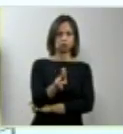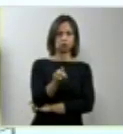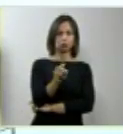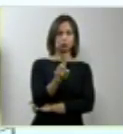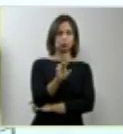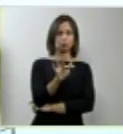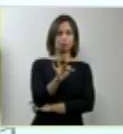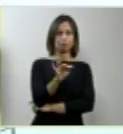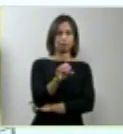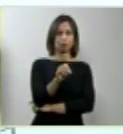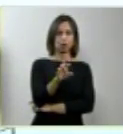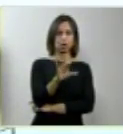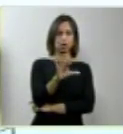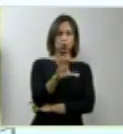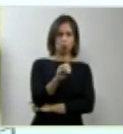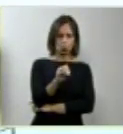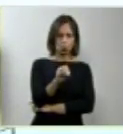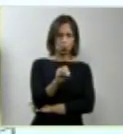Nós,